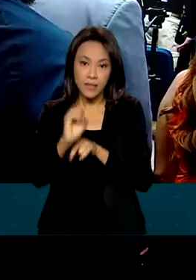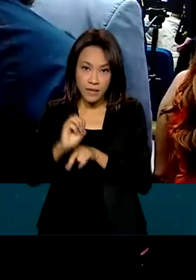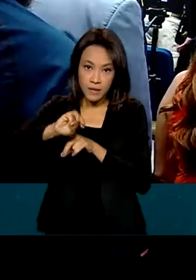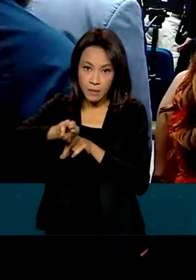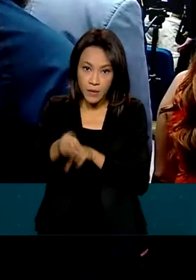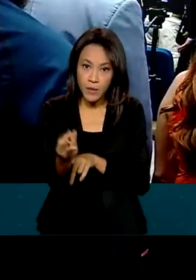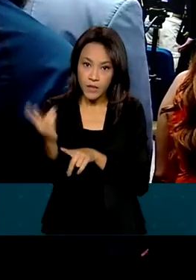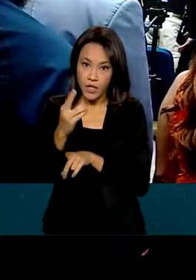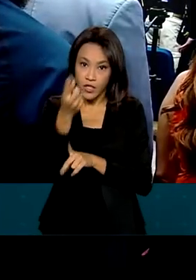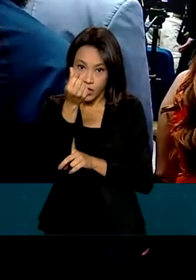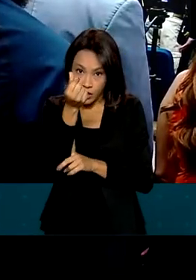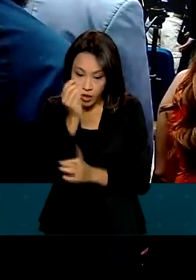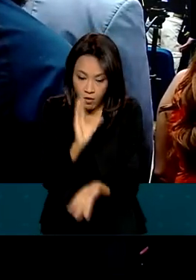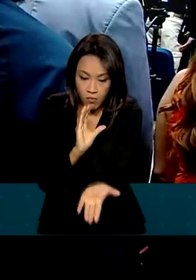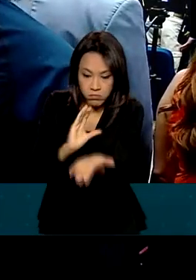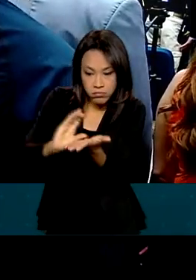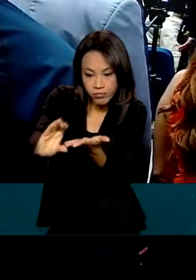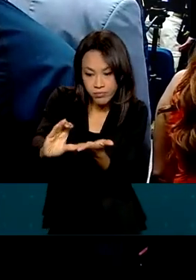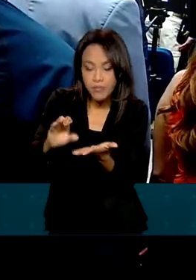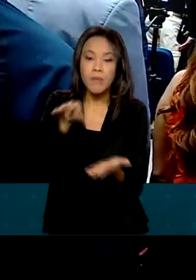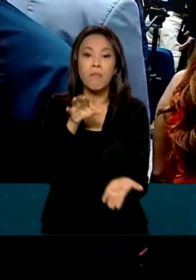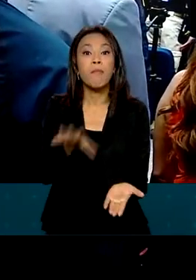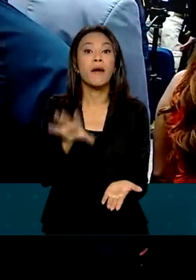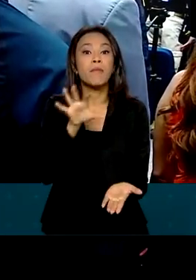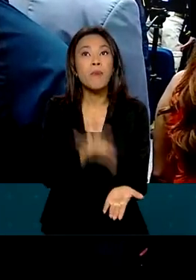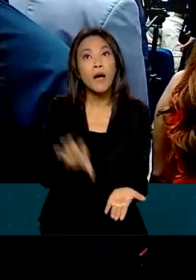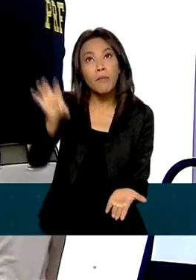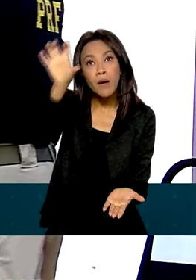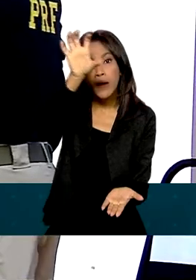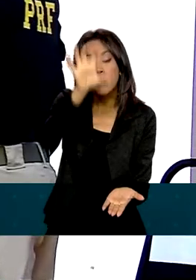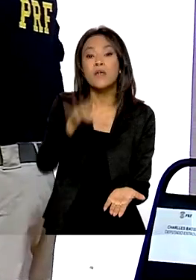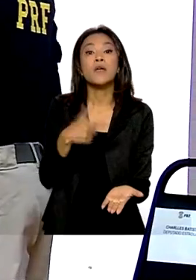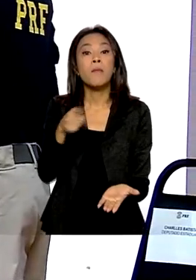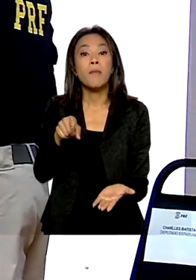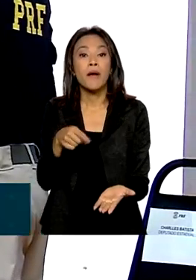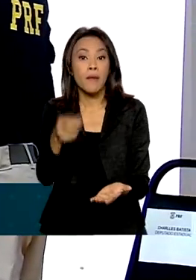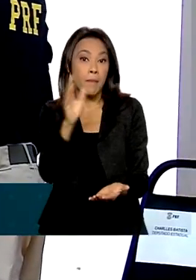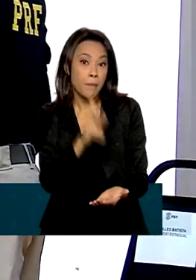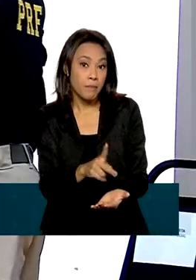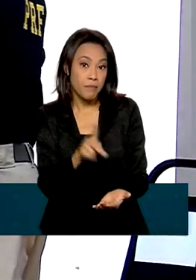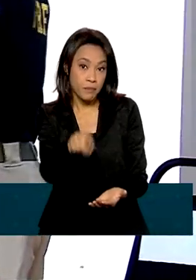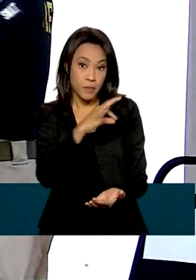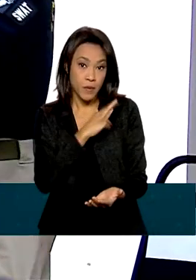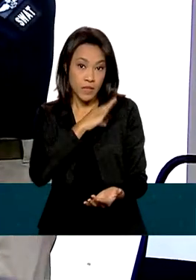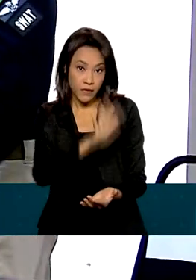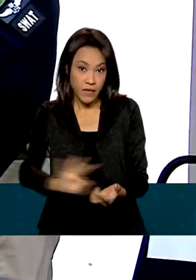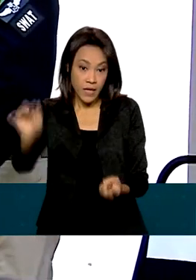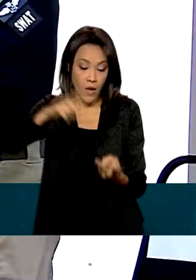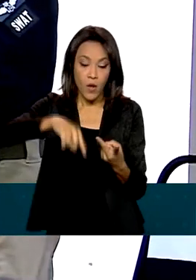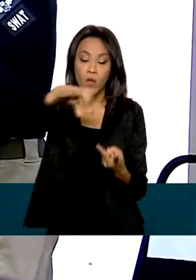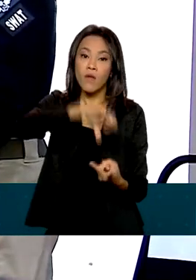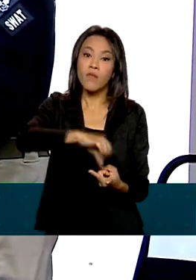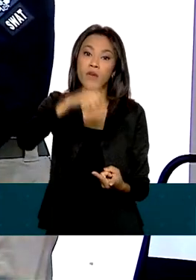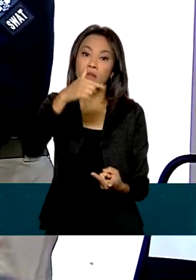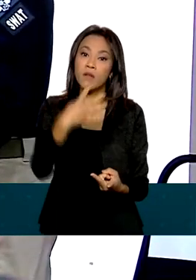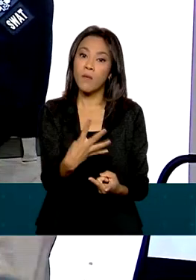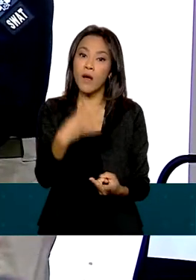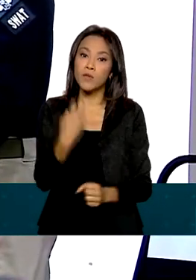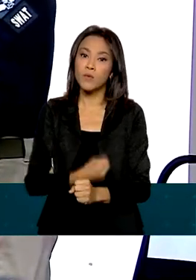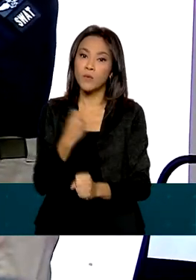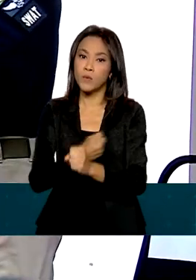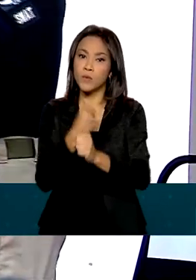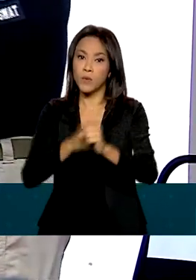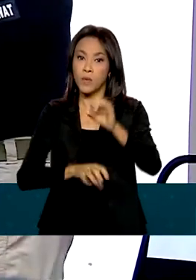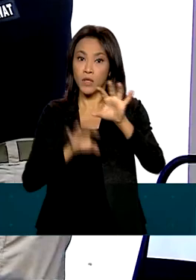em orçamento para unidades regionais da PRF, 94 obras de infraestrutura em todo o país, além